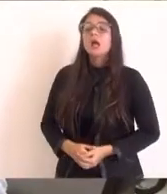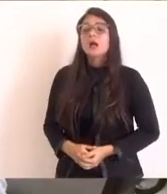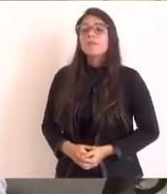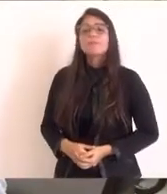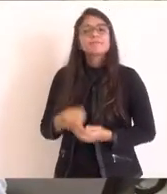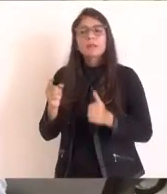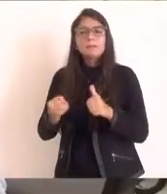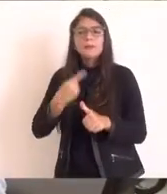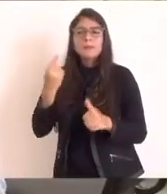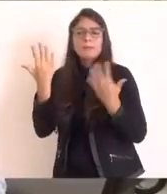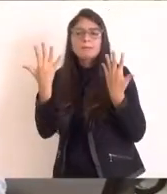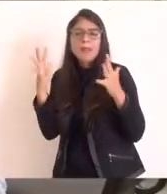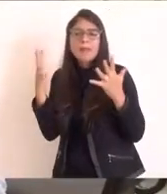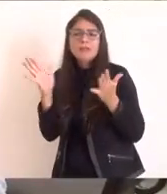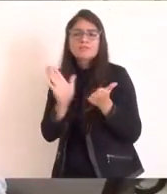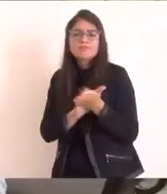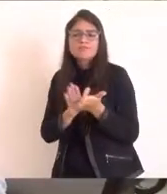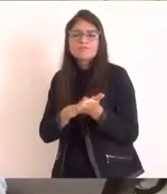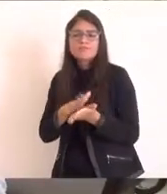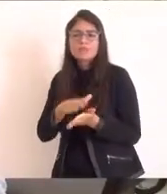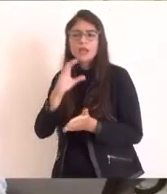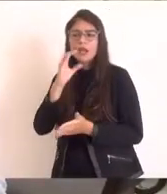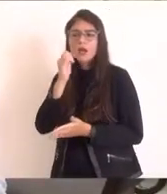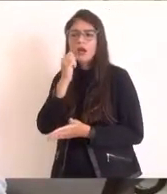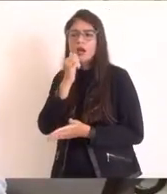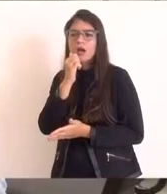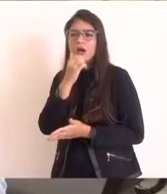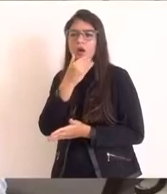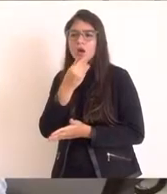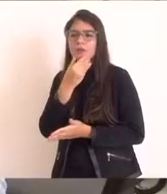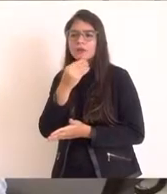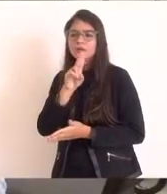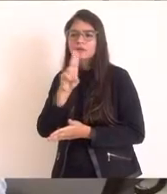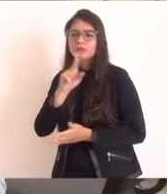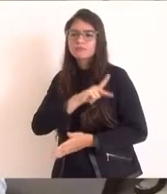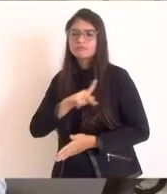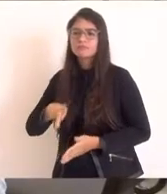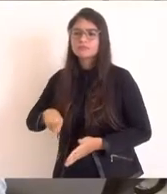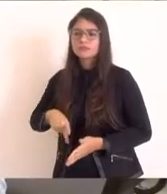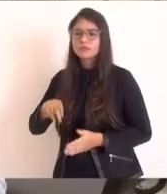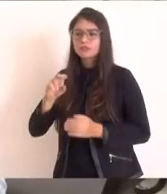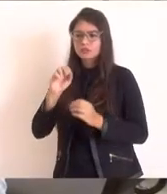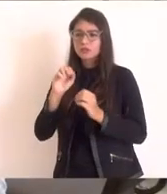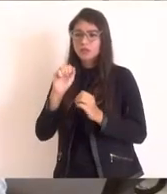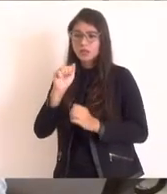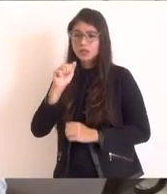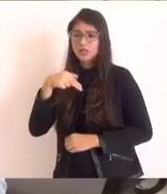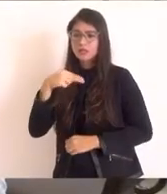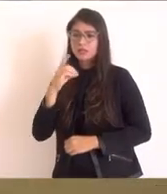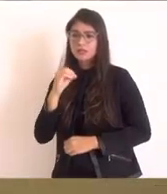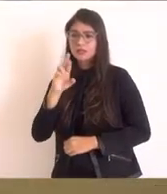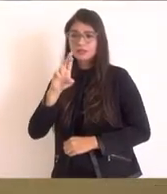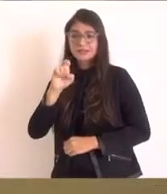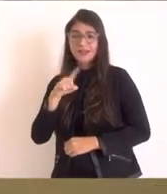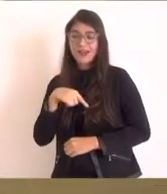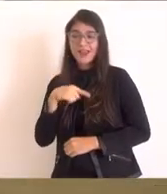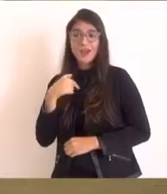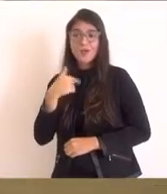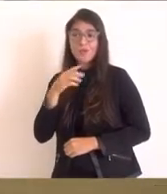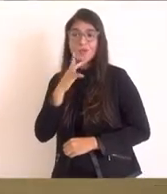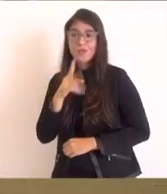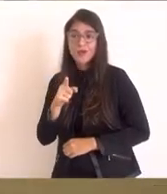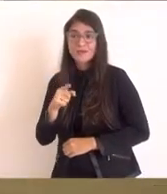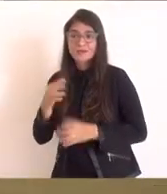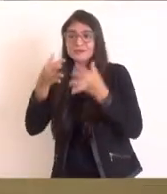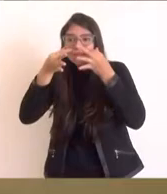que é um grande prazer conhecer o senhor pessoalmente, só lhe conheço pelas mídias, pelo Instagram, que, aliás, o senhor é bem